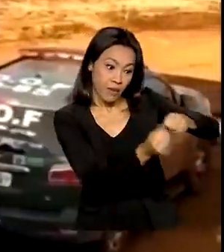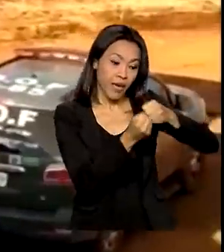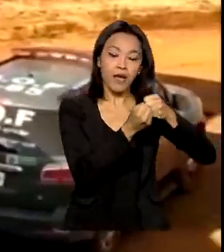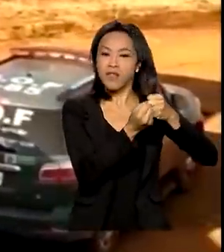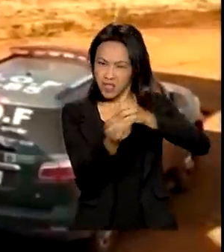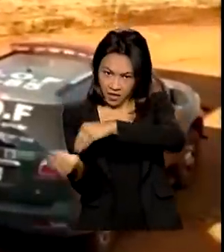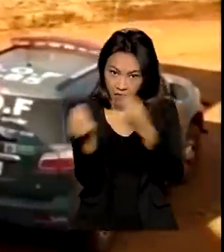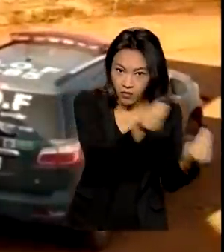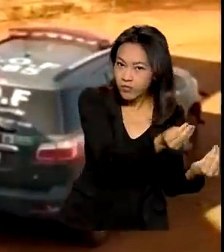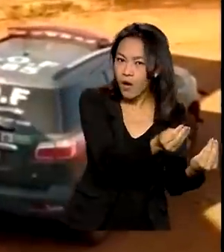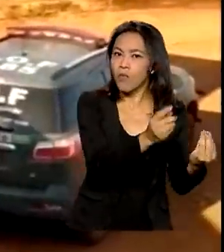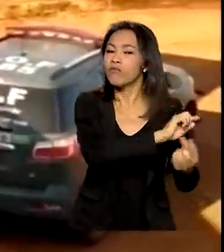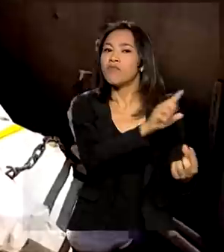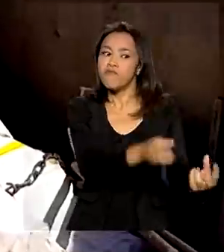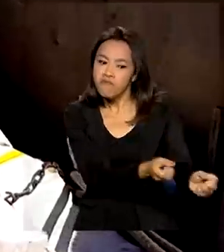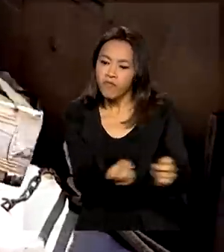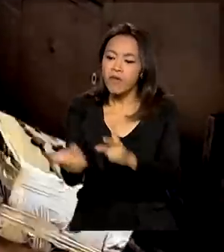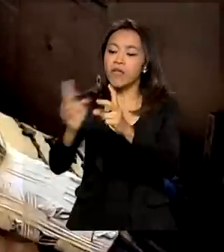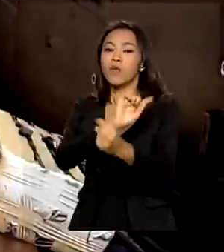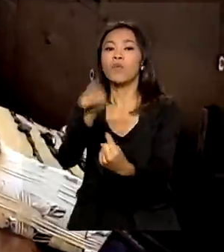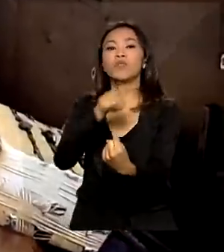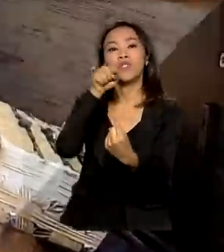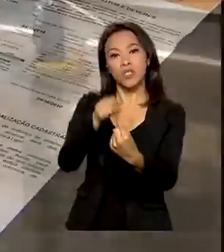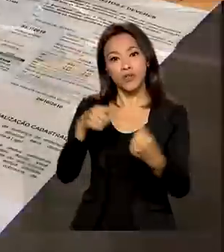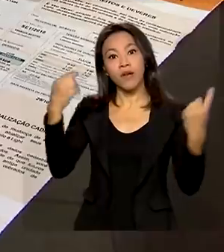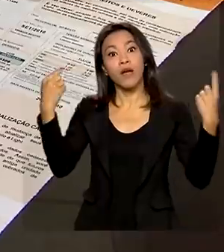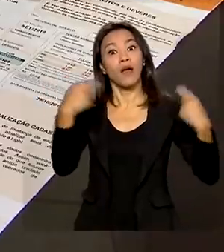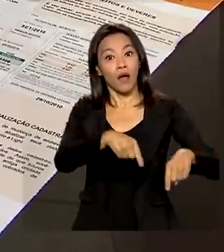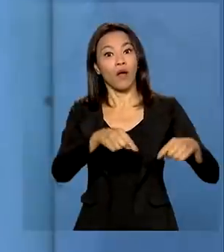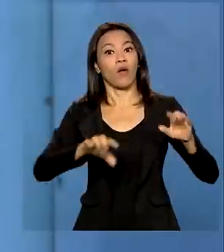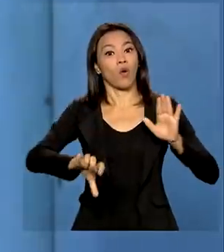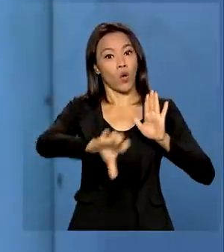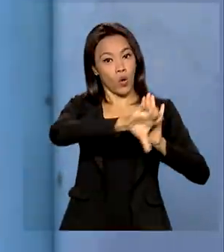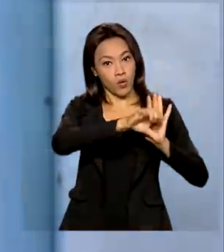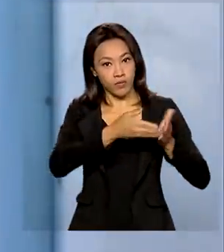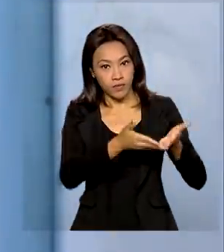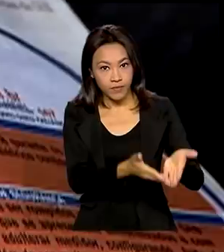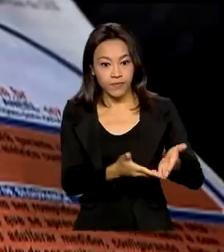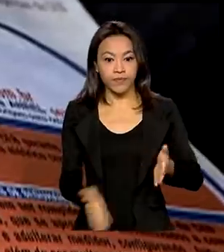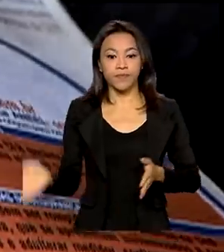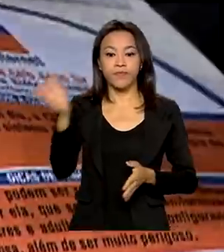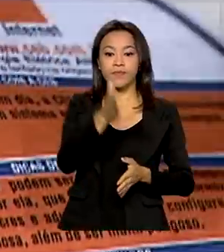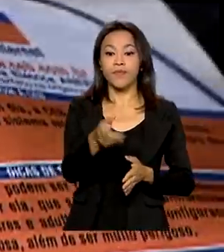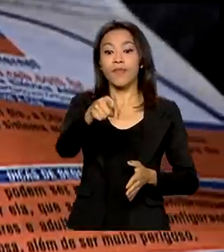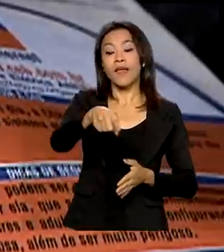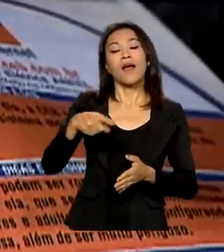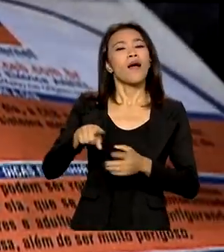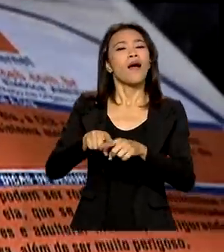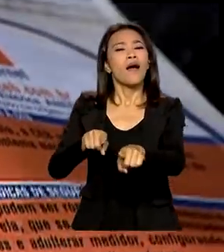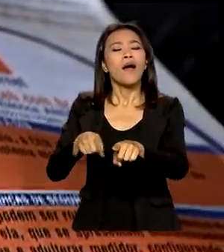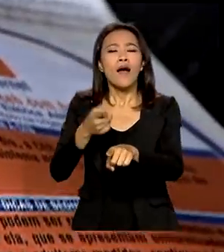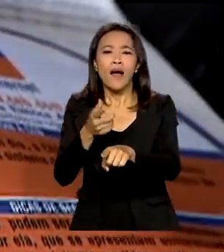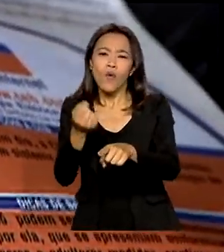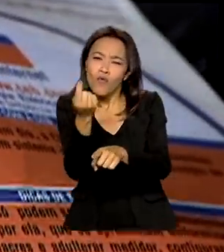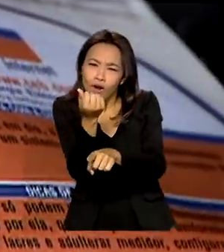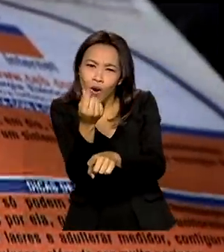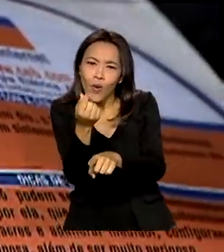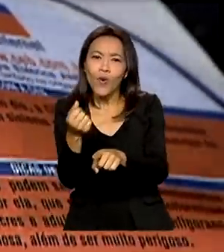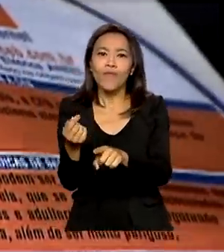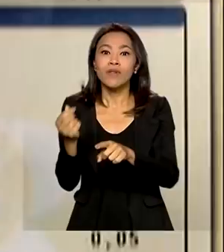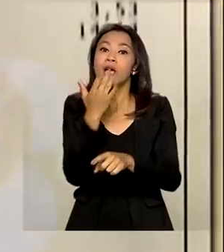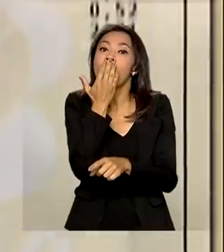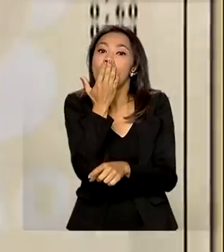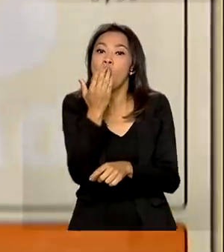O objetivo é combater o crime organizado. Bandeira tarifária de energia será verde a partir de